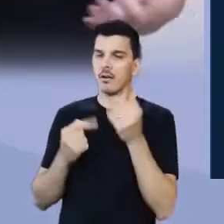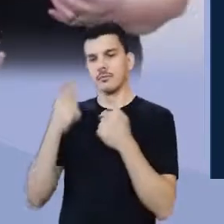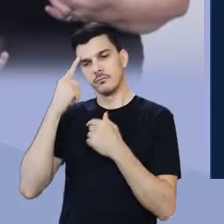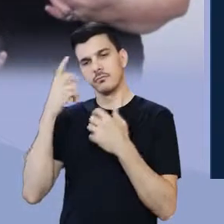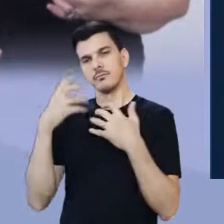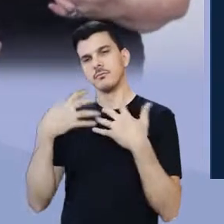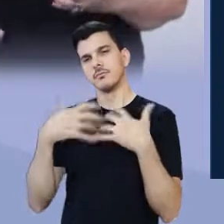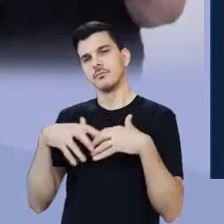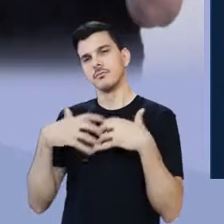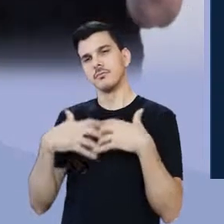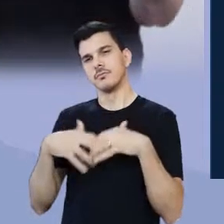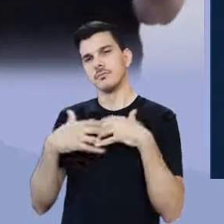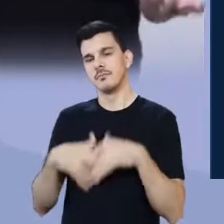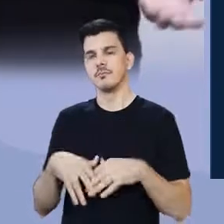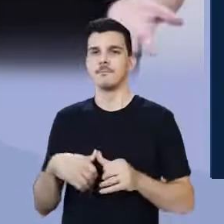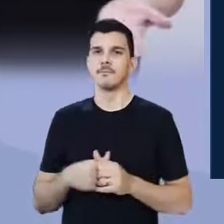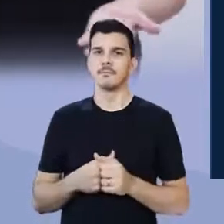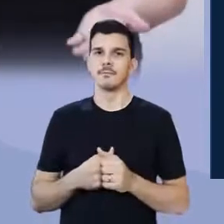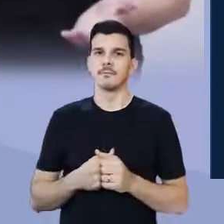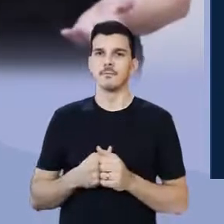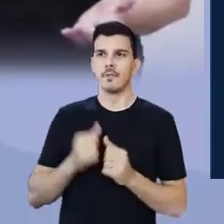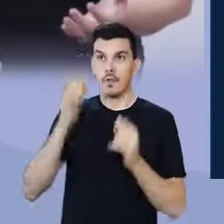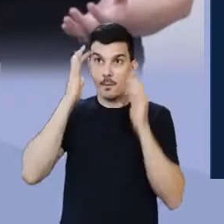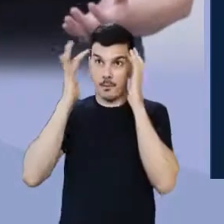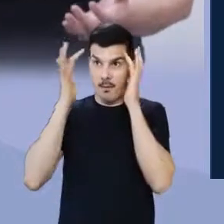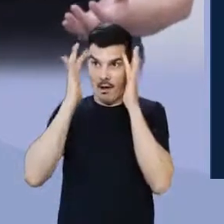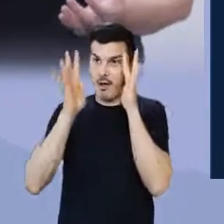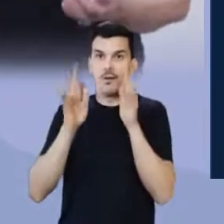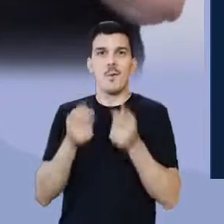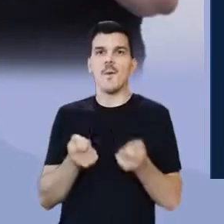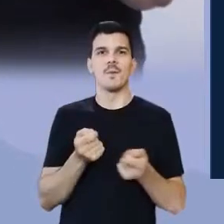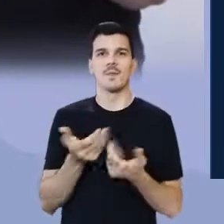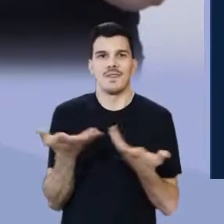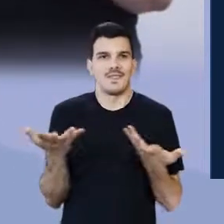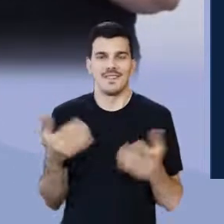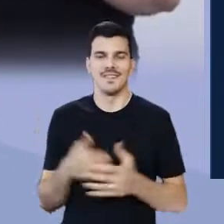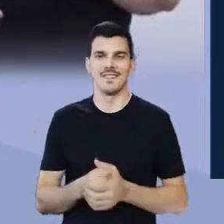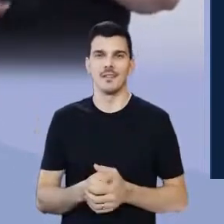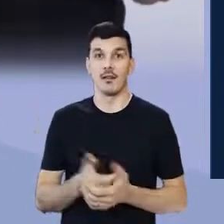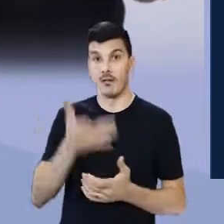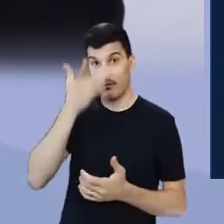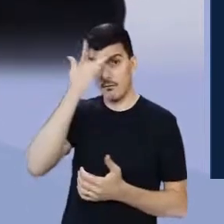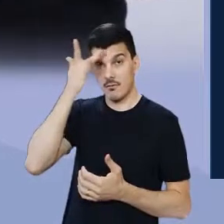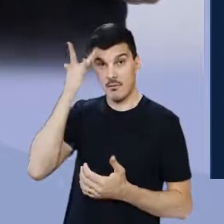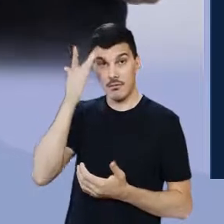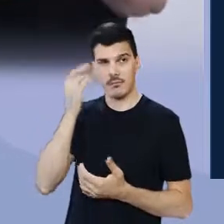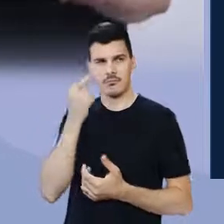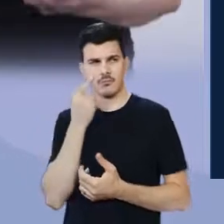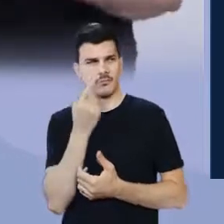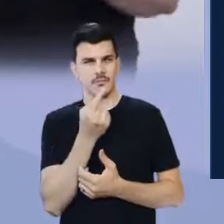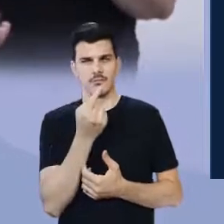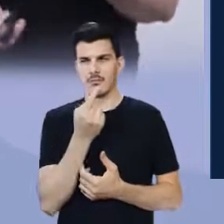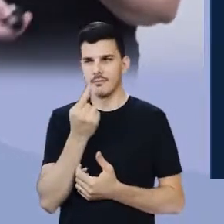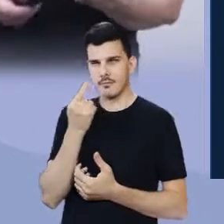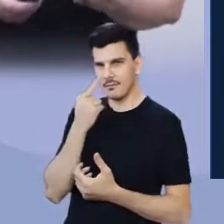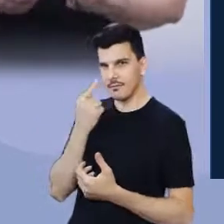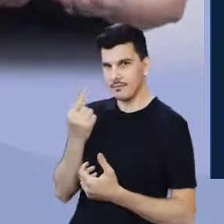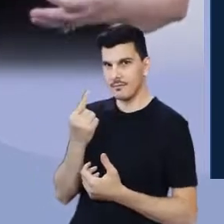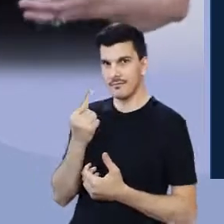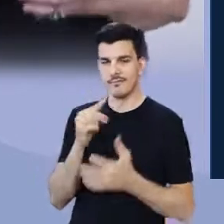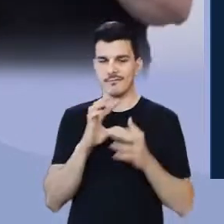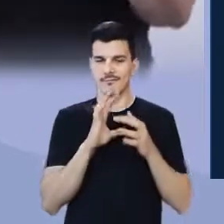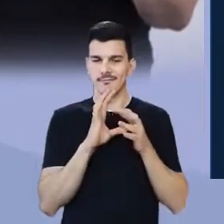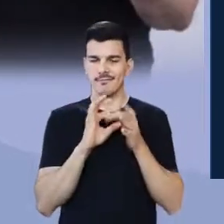reflexões, a um imaginário inesperado. E as pessoas, então, passam a vivenciar